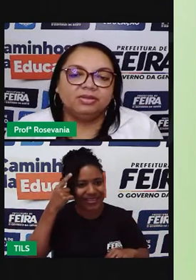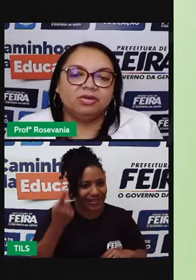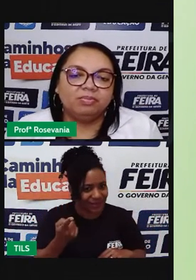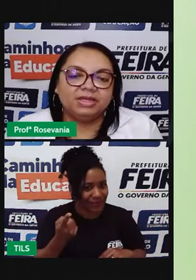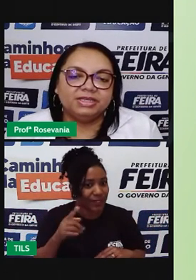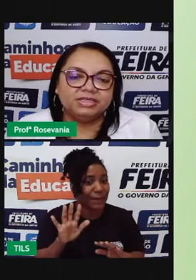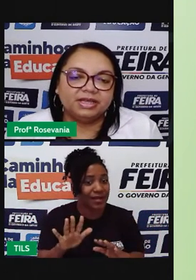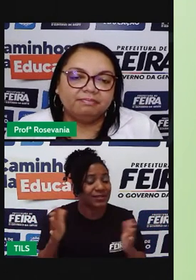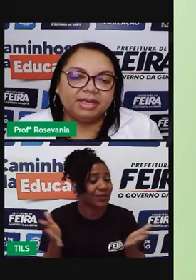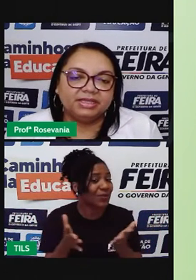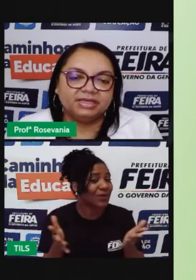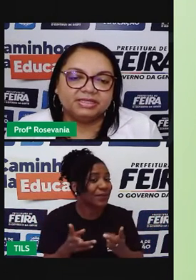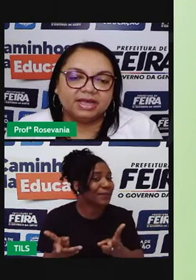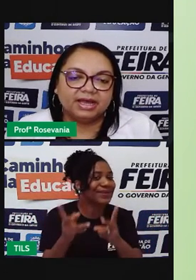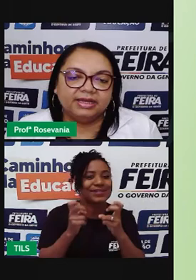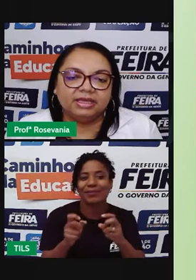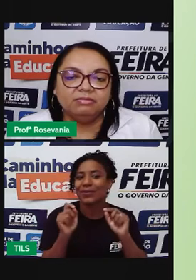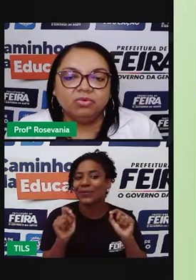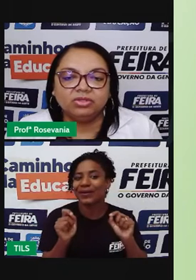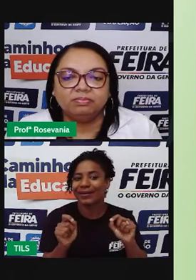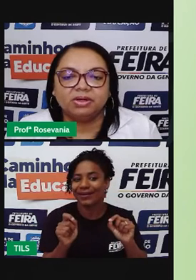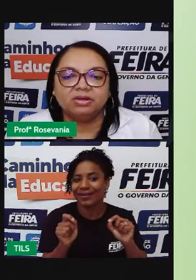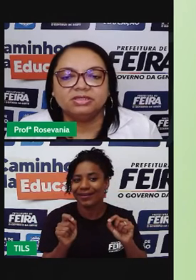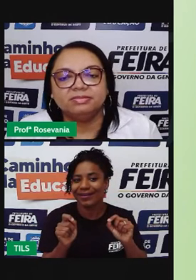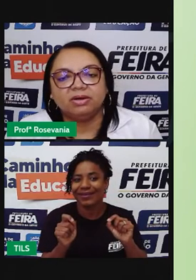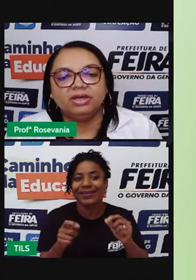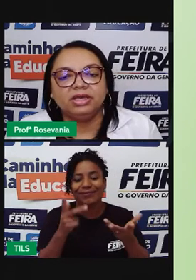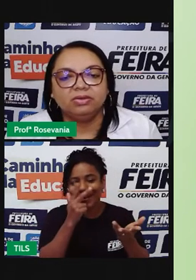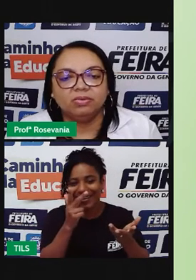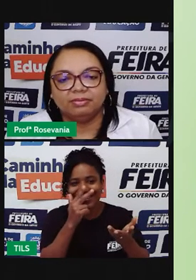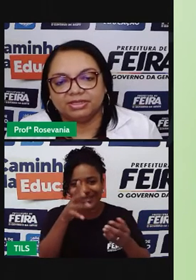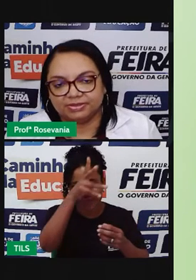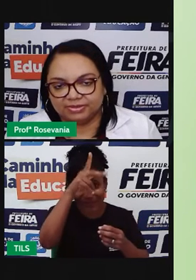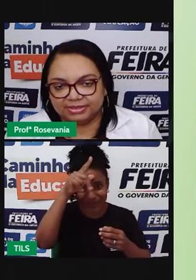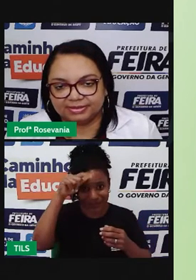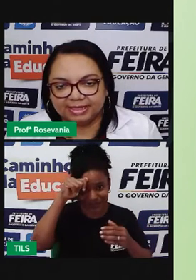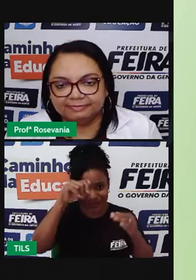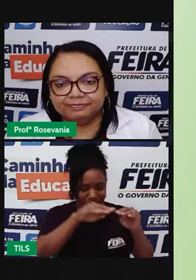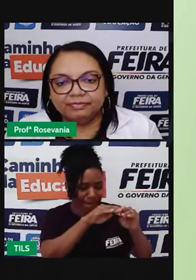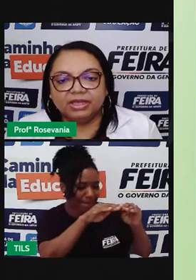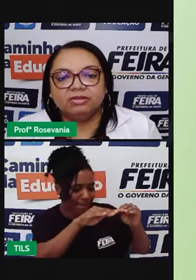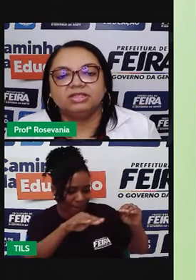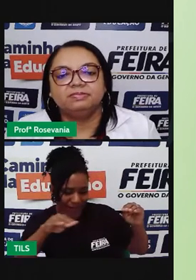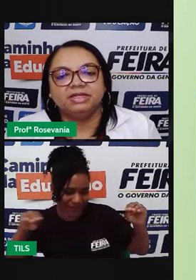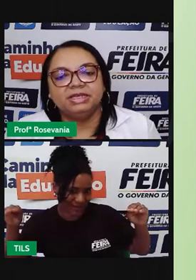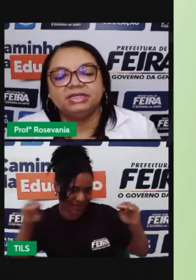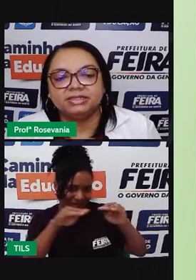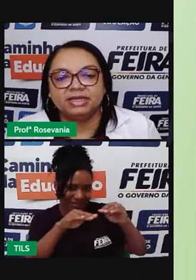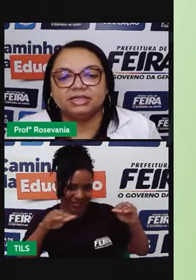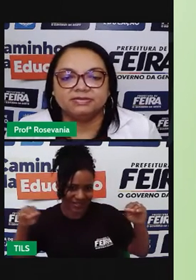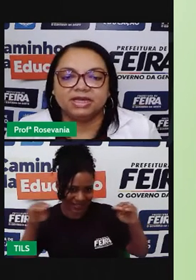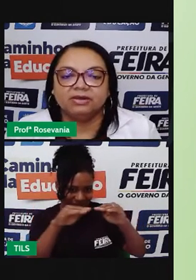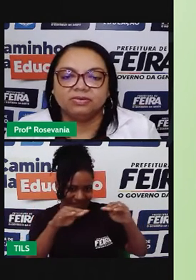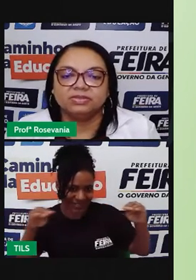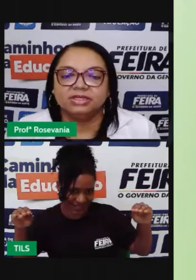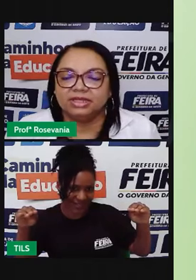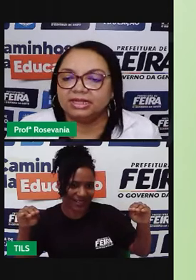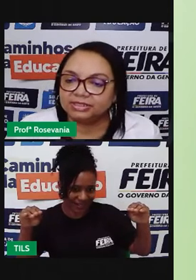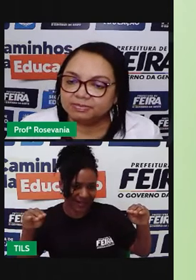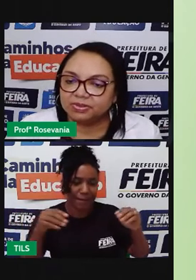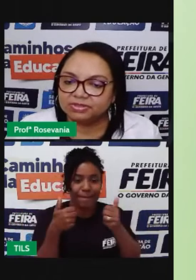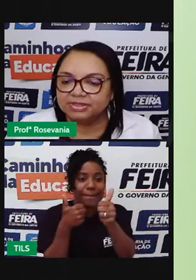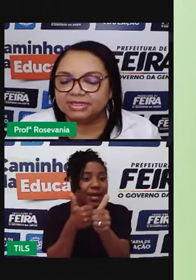eu tenho planície apenas nessa área aqui, muito próxima ao rio Amazônia, né? Então, as planícies, elas ficaram